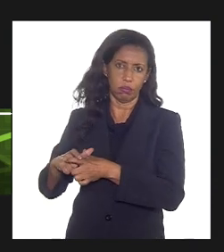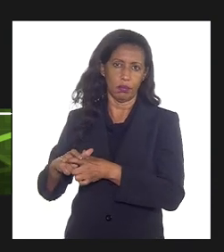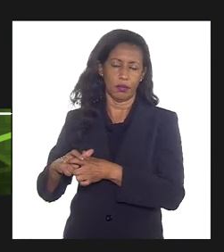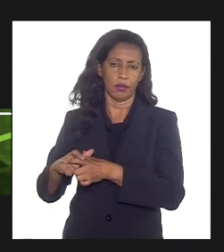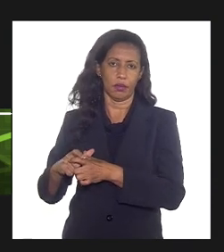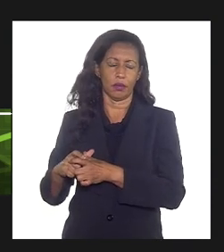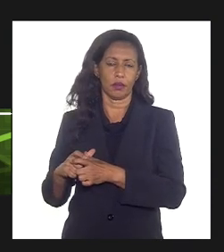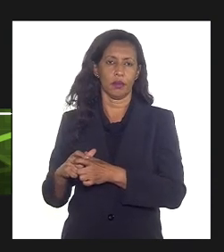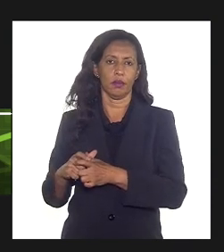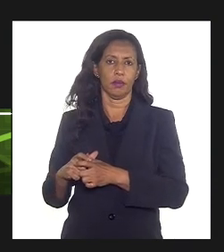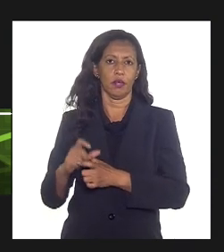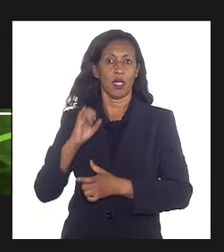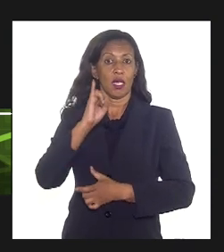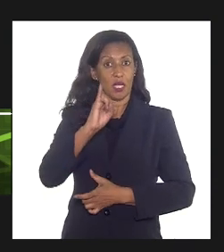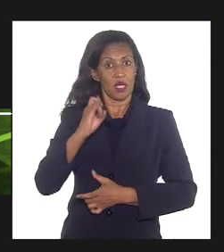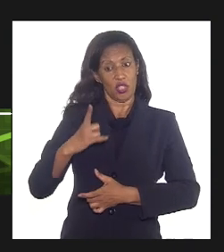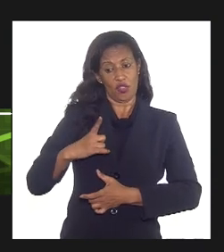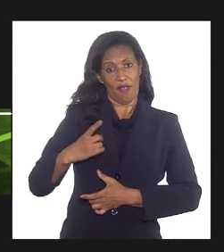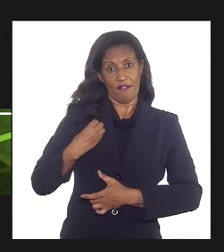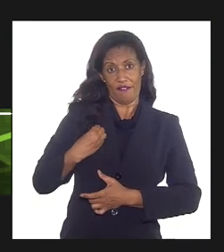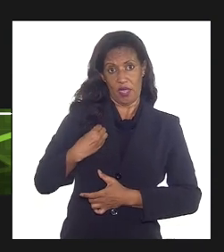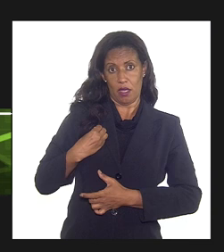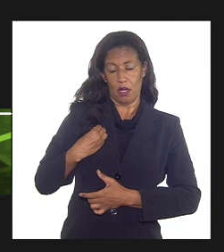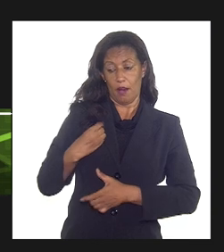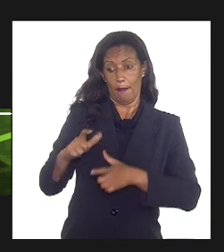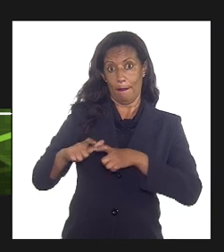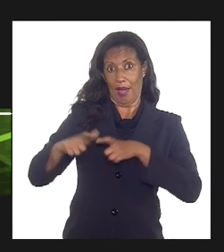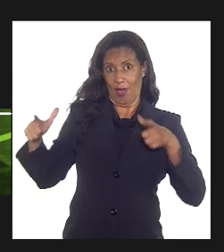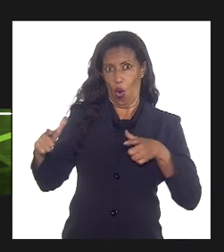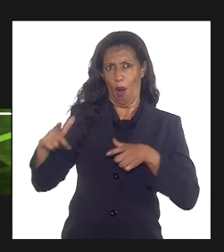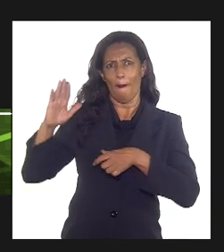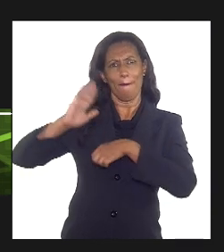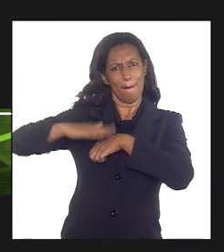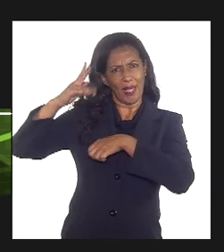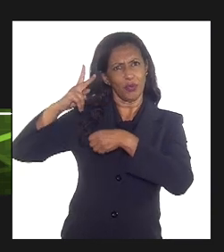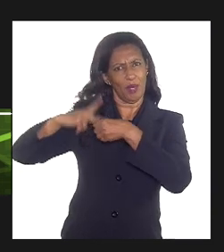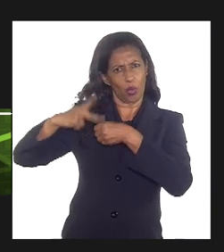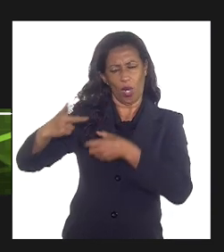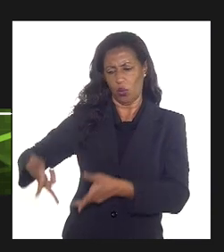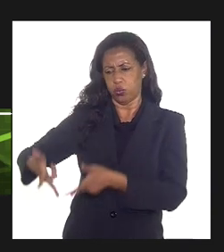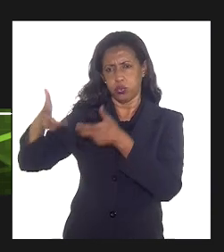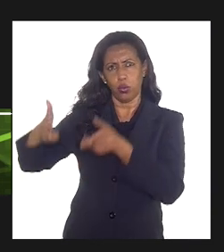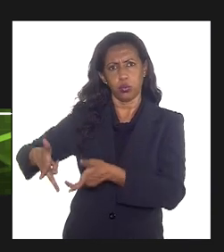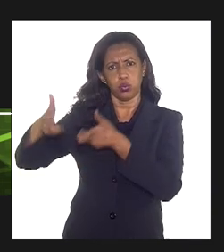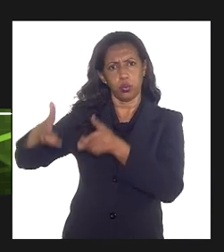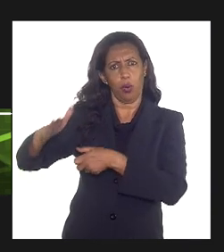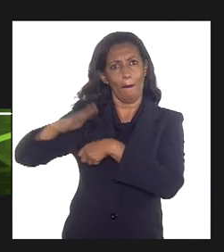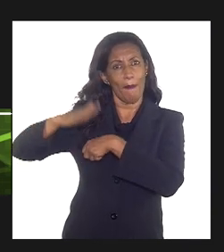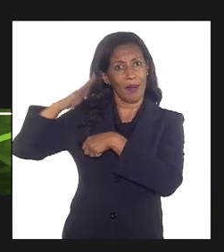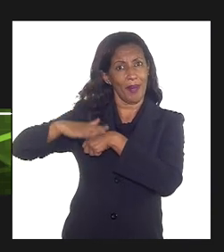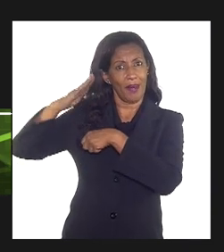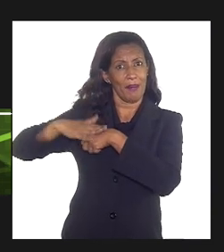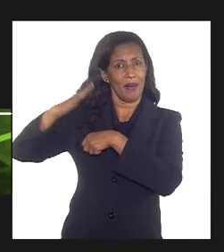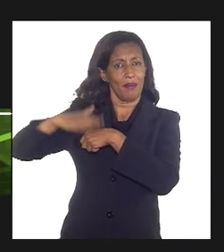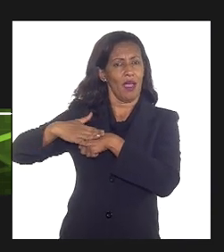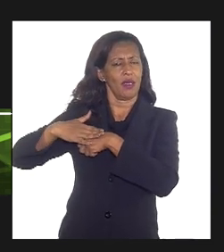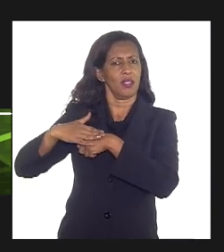se tiver a útil maior, como o senhor está colocando aqui,